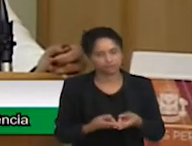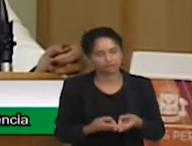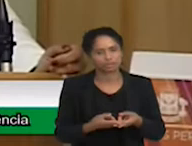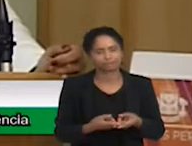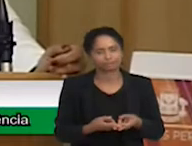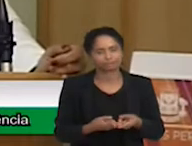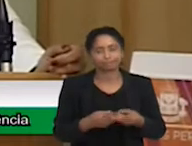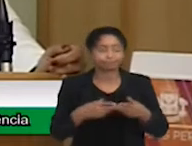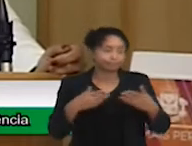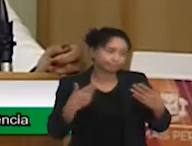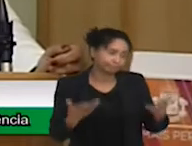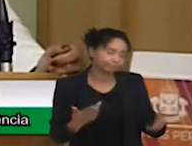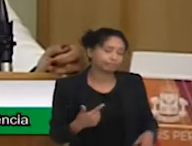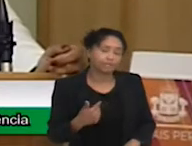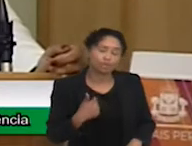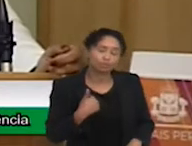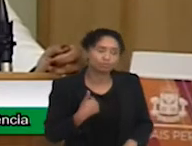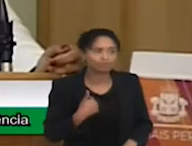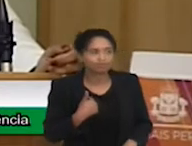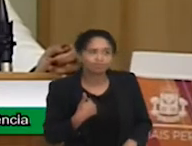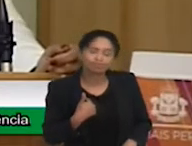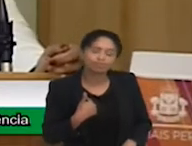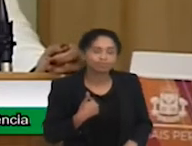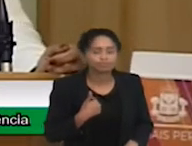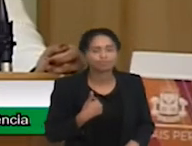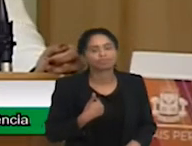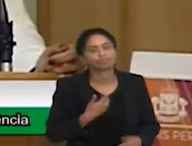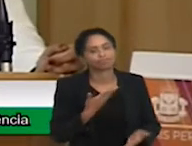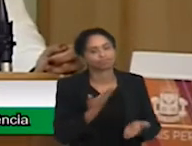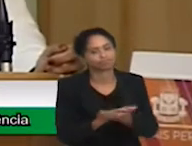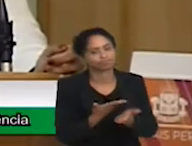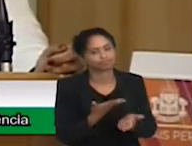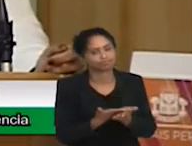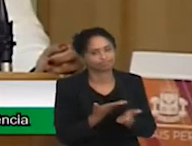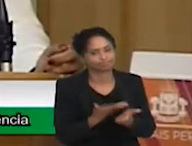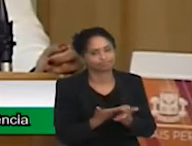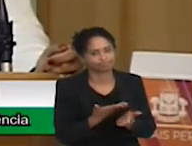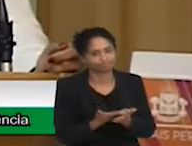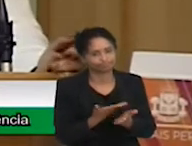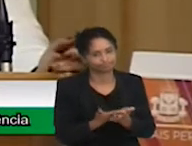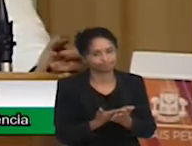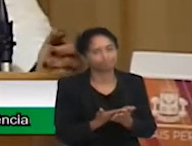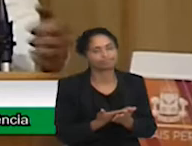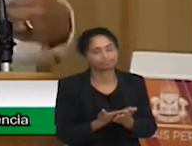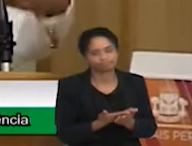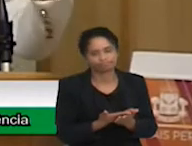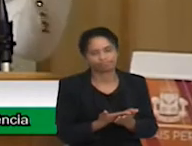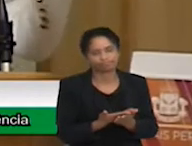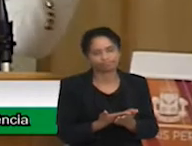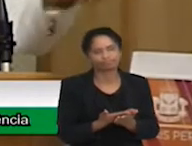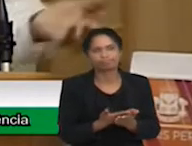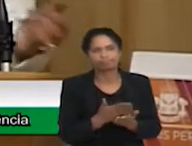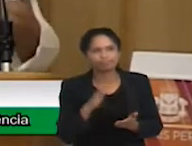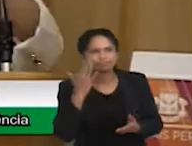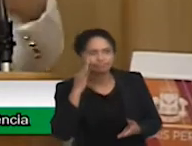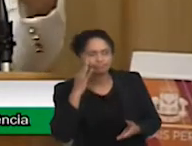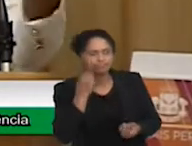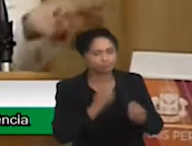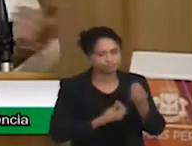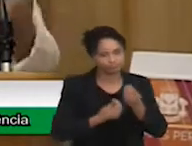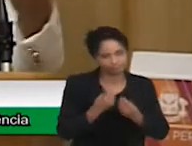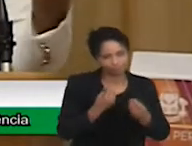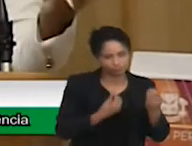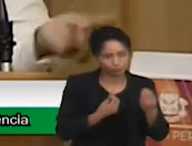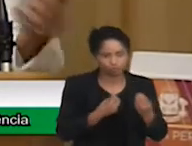estudar para poder entender um pouco dessa questão. E fiz neurociência,